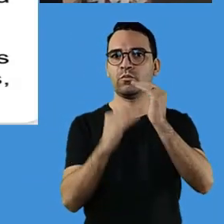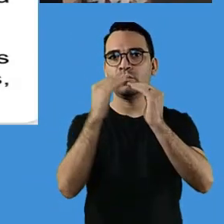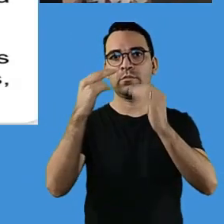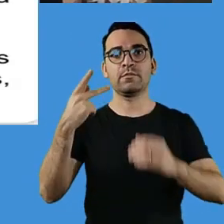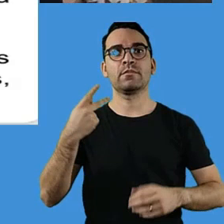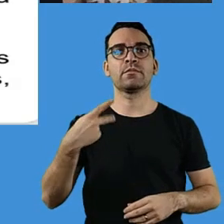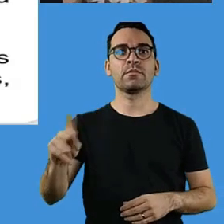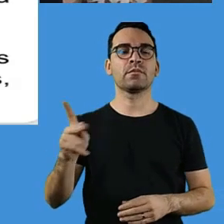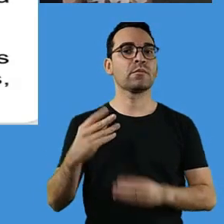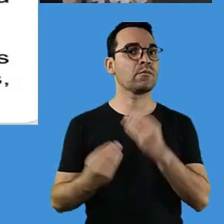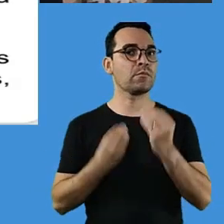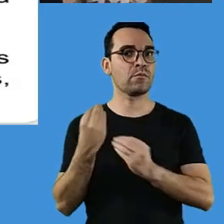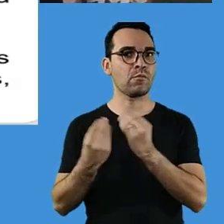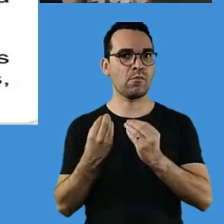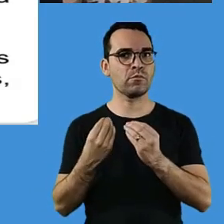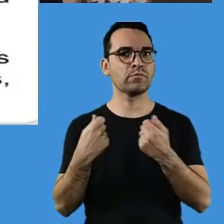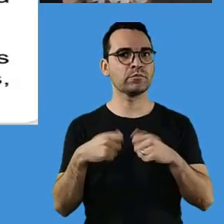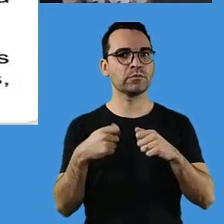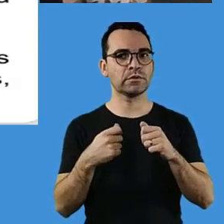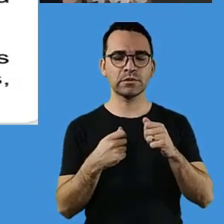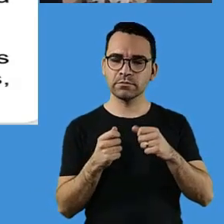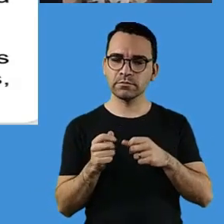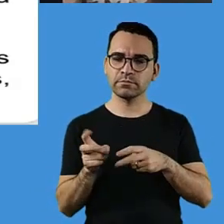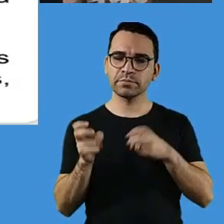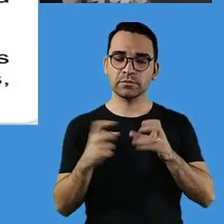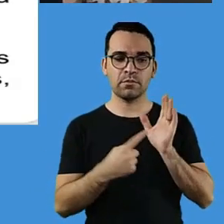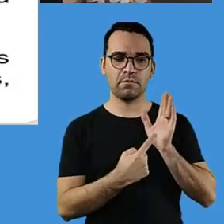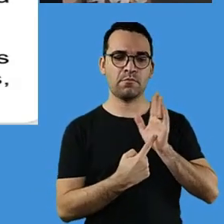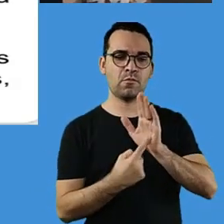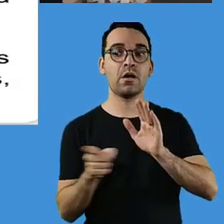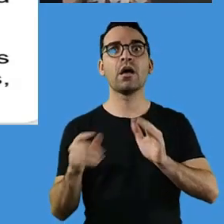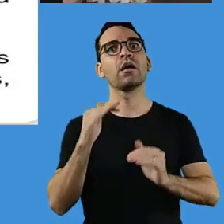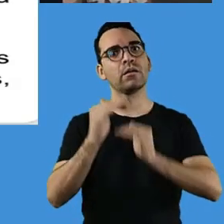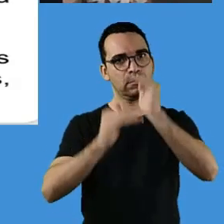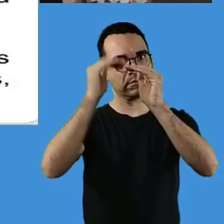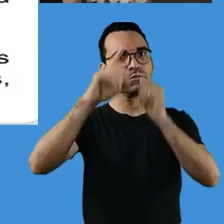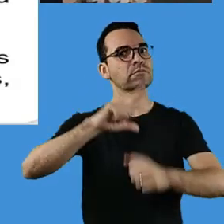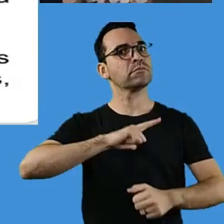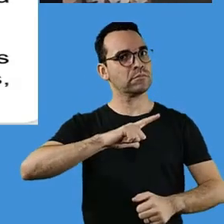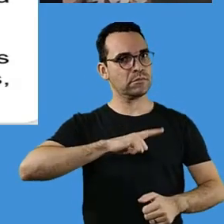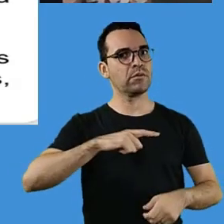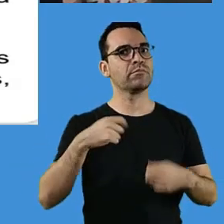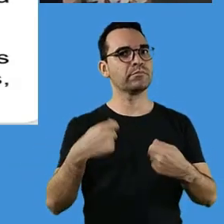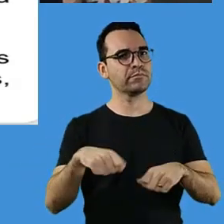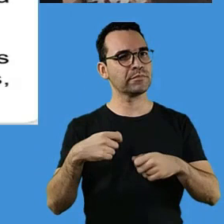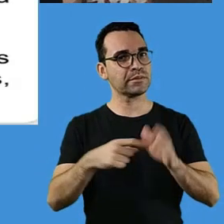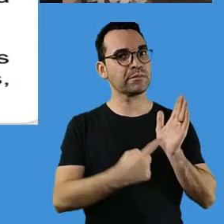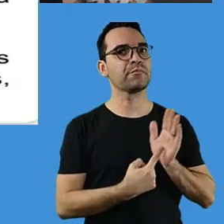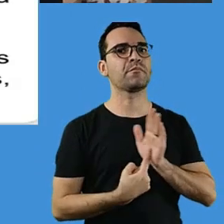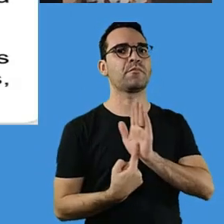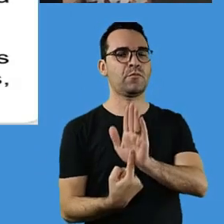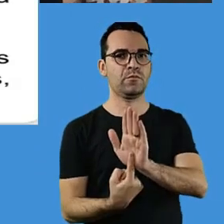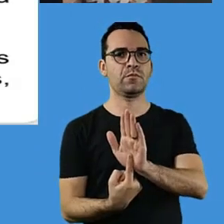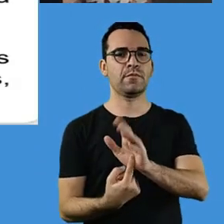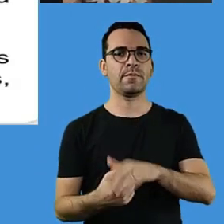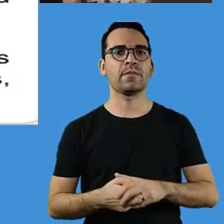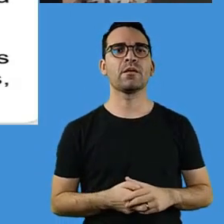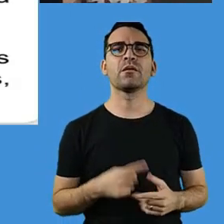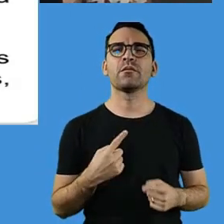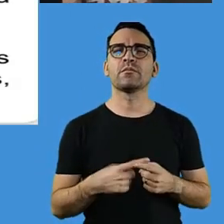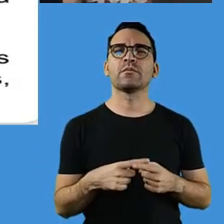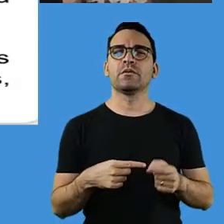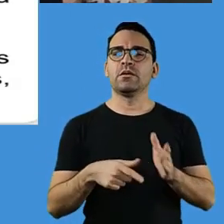patamar ele está, tá, sempre mostrando os avanços e as dificuldades independentes. Porque o professor,